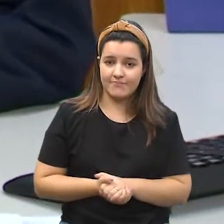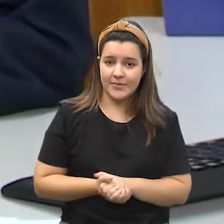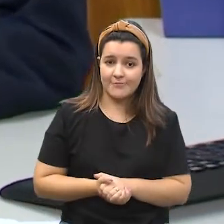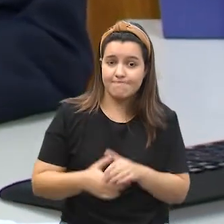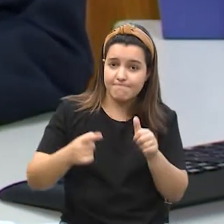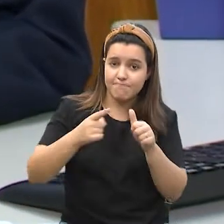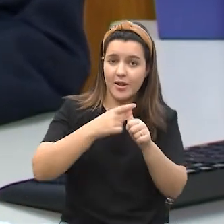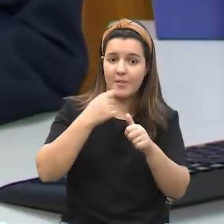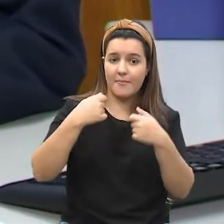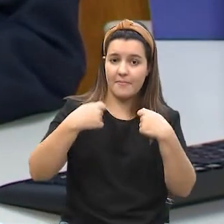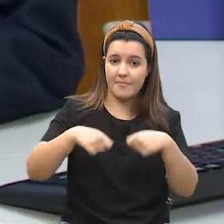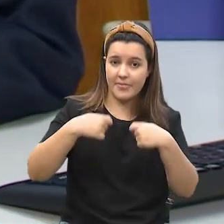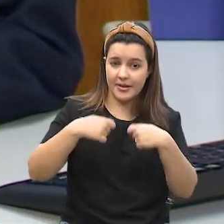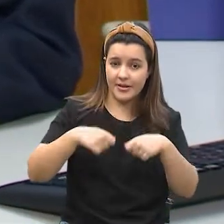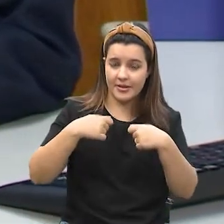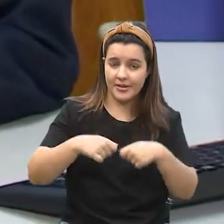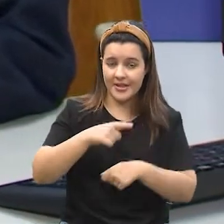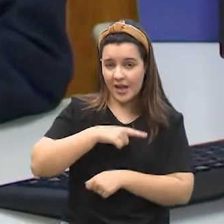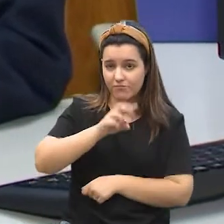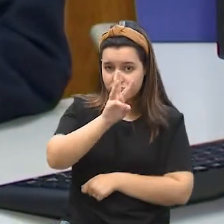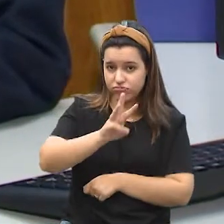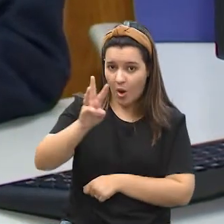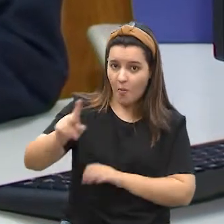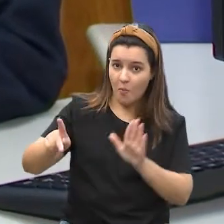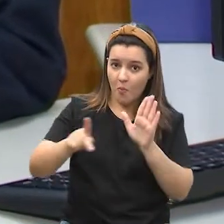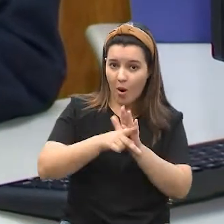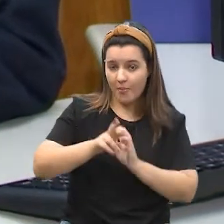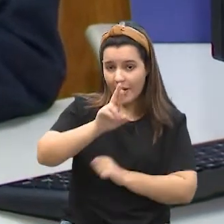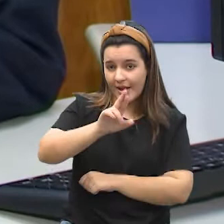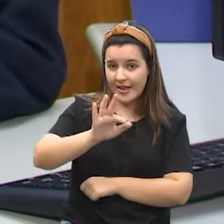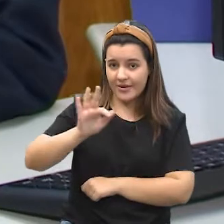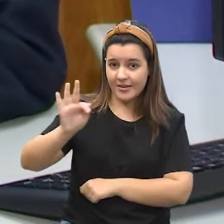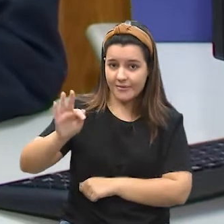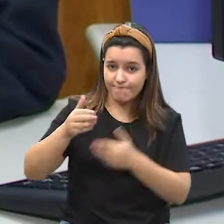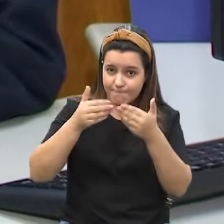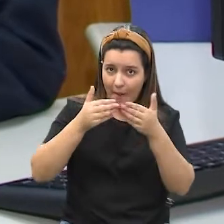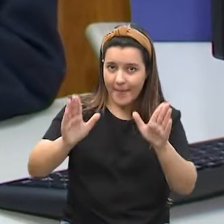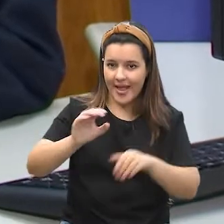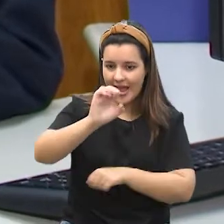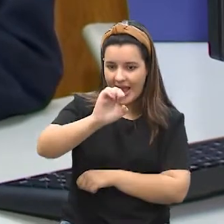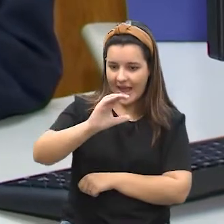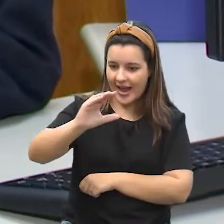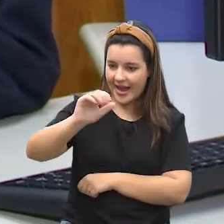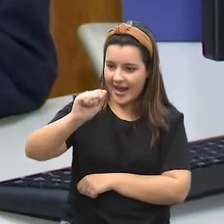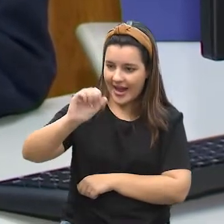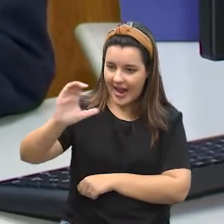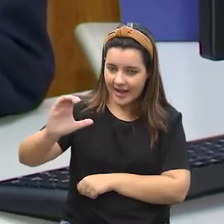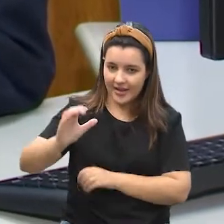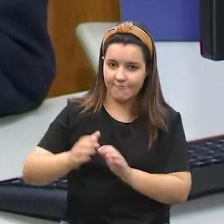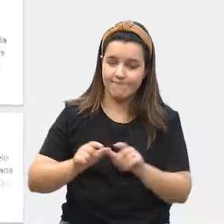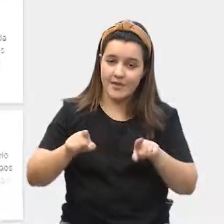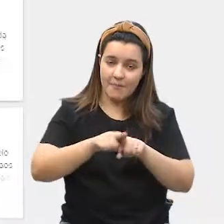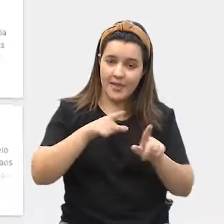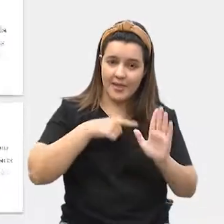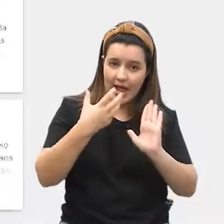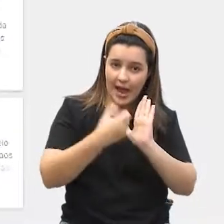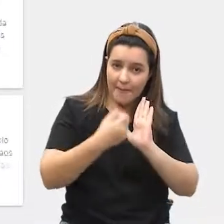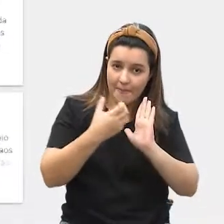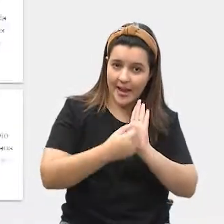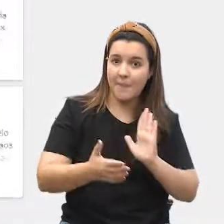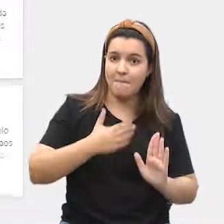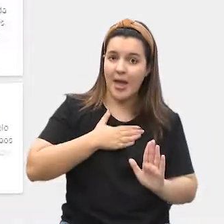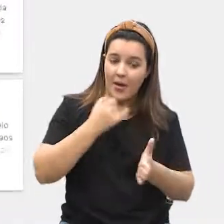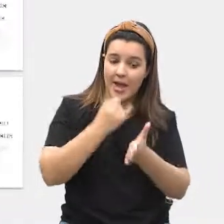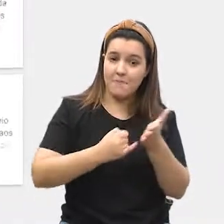que eu tenho que fazer é consultar no site da Receita Federal o portal ECAQ, que ele também pode acessar pelo aplicativo Meu Imposto de